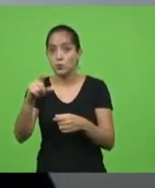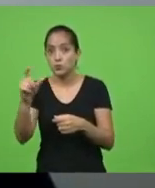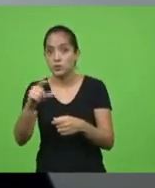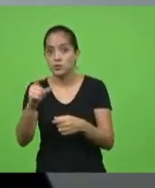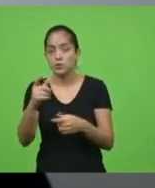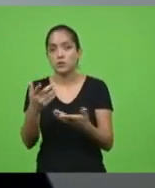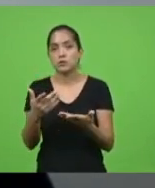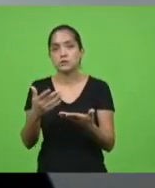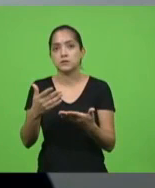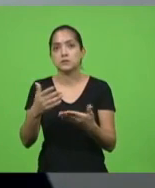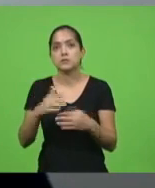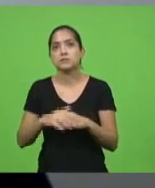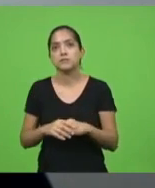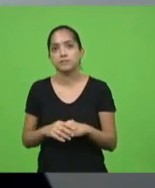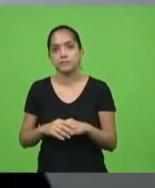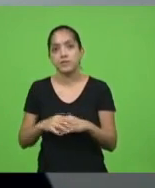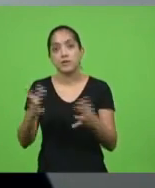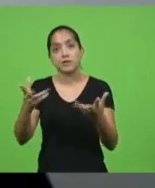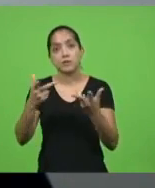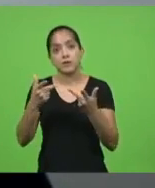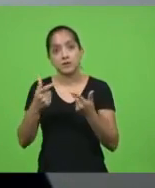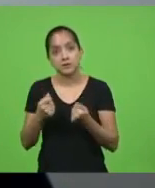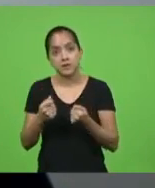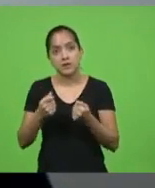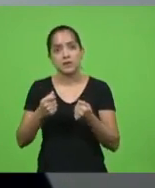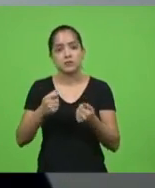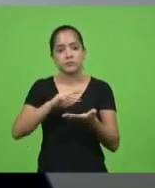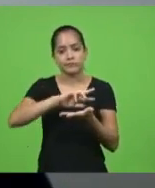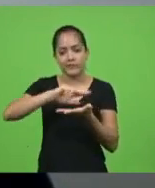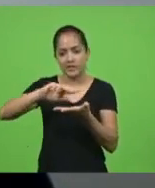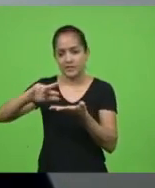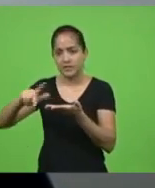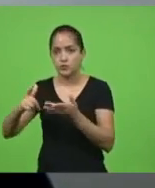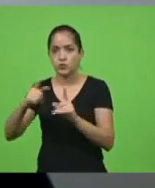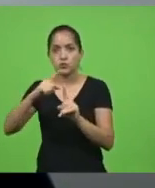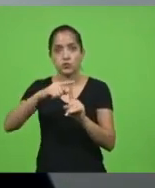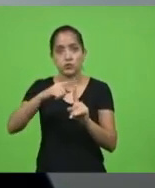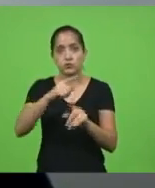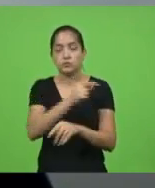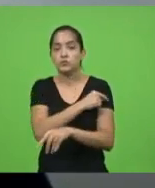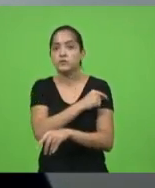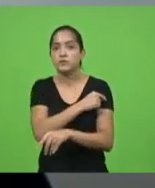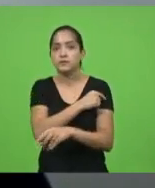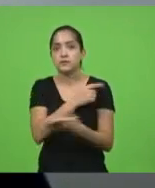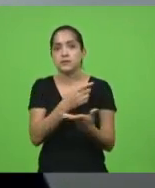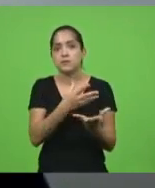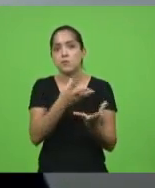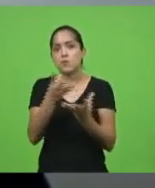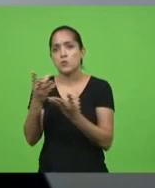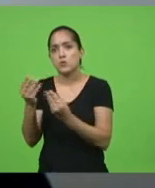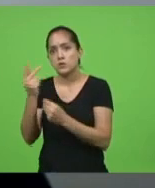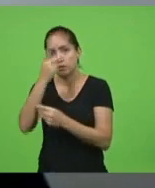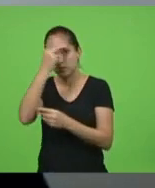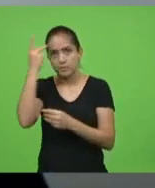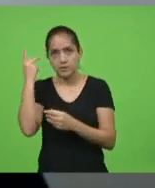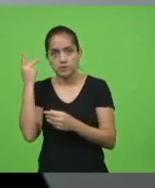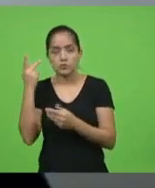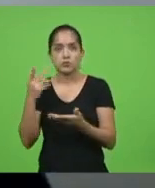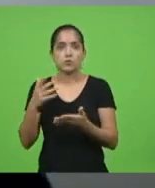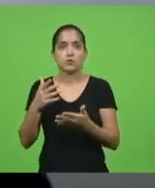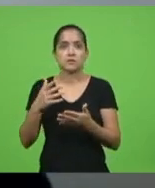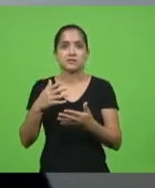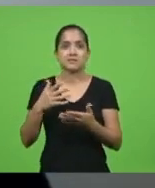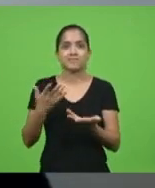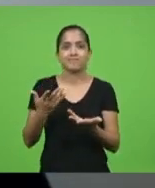até mais qualidades variações de vacinas muitas pessoas estão tendo reações com a